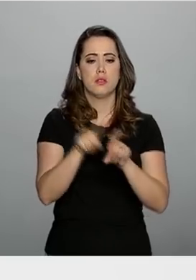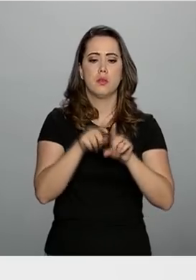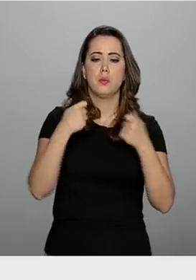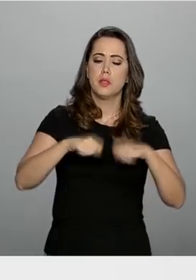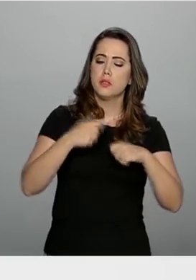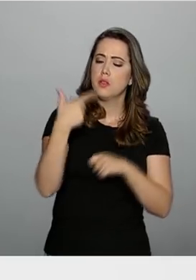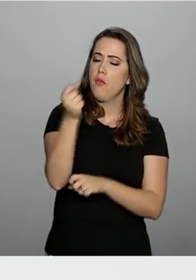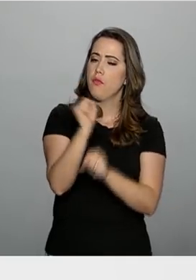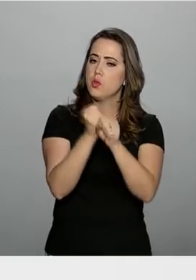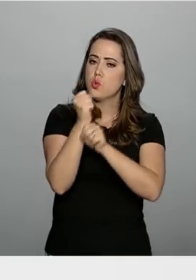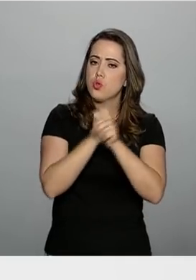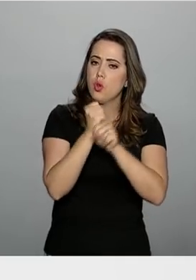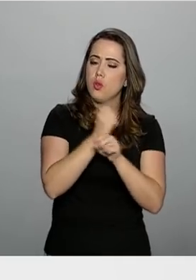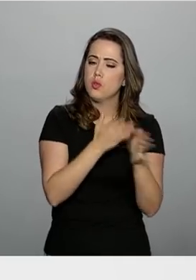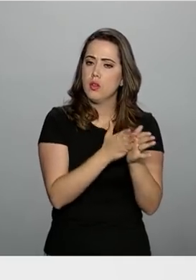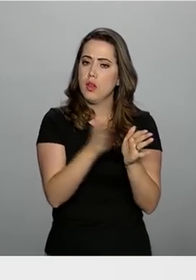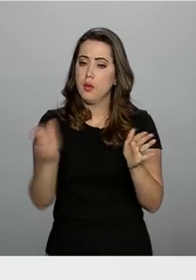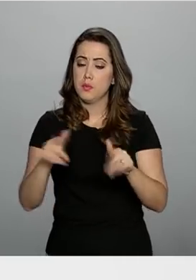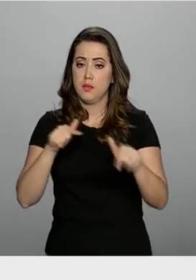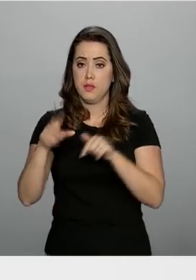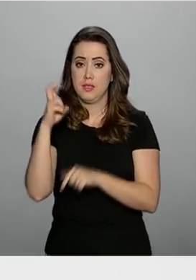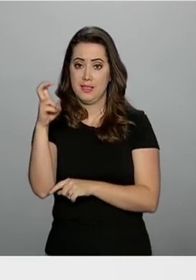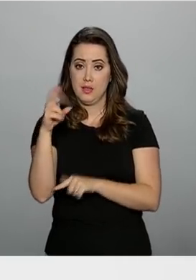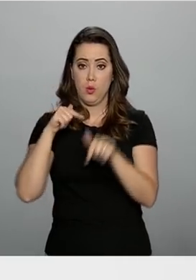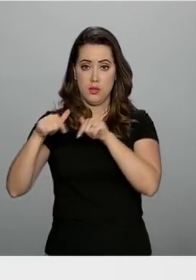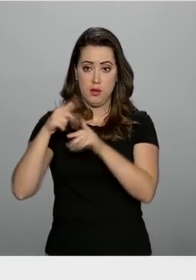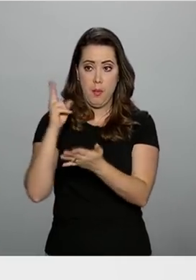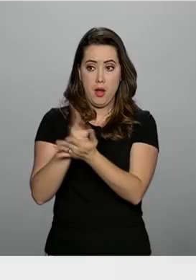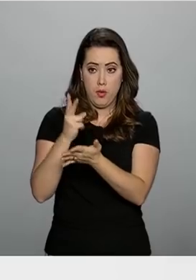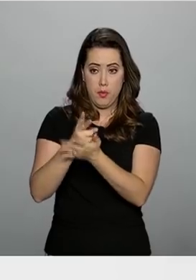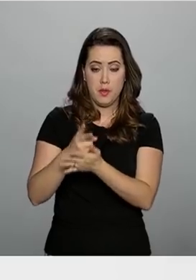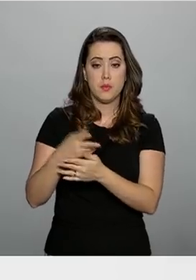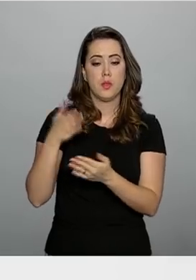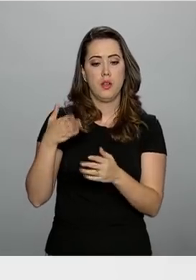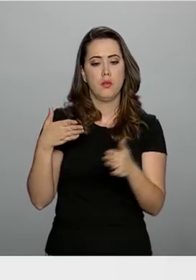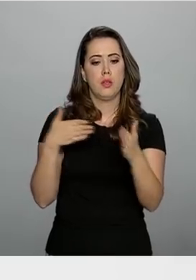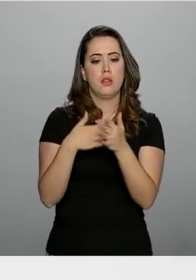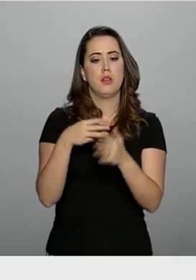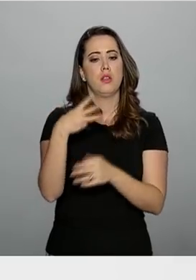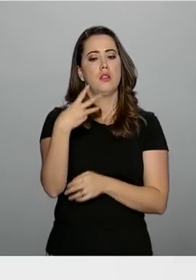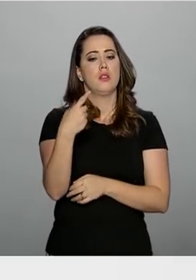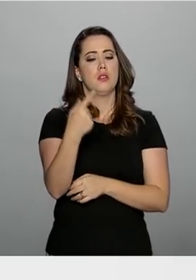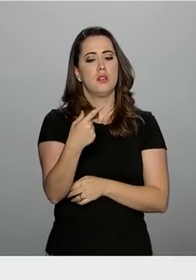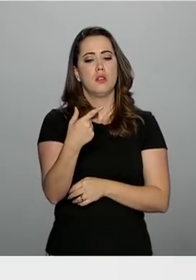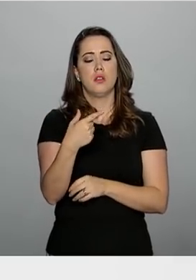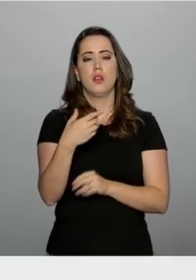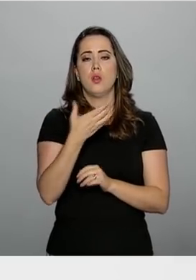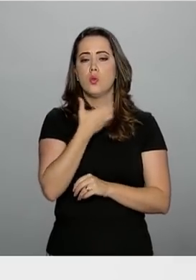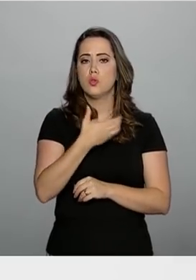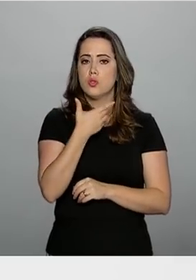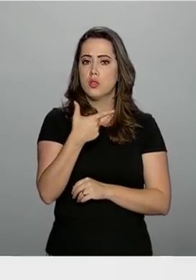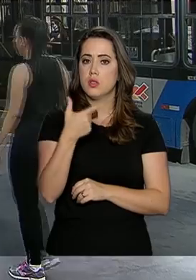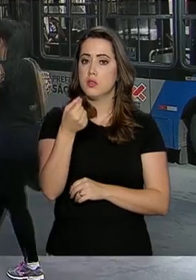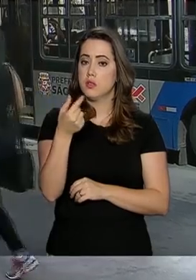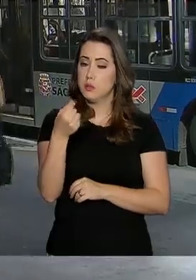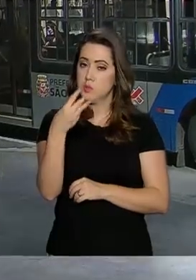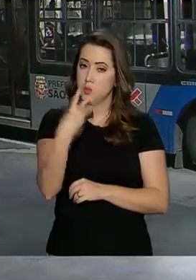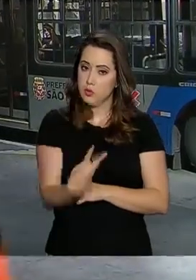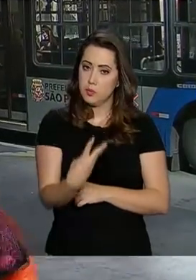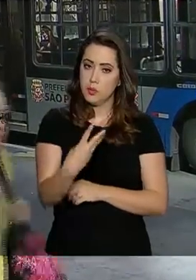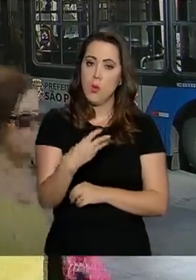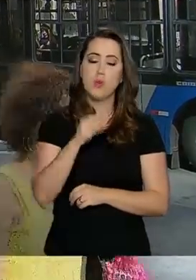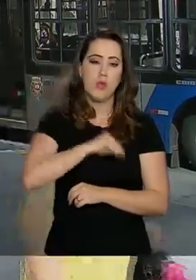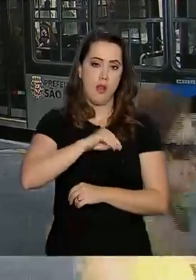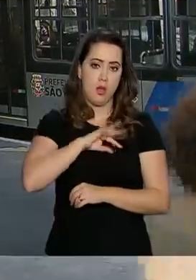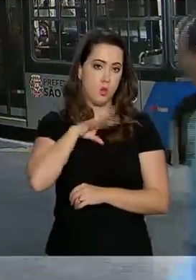cargo. Para quem ingressou até 31 de dezembro de 2003, o salário integral vai ser mantido. Em todos